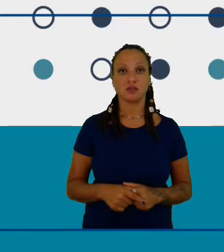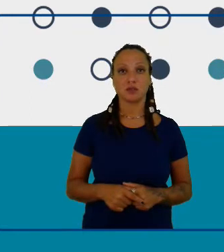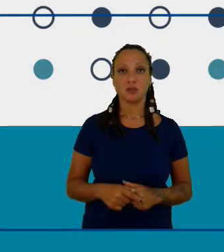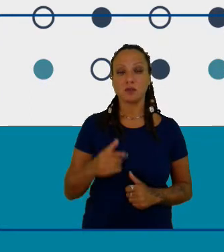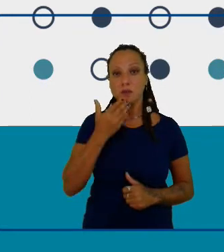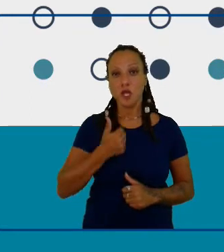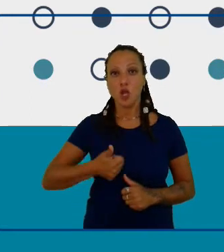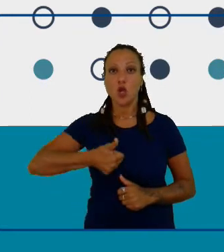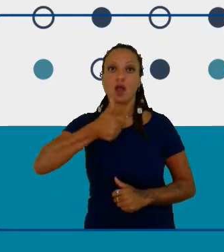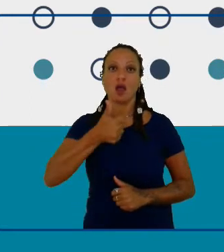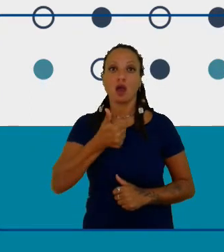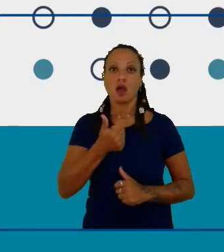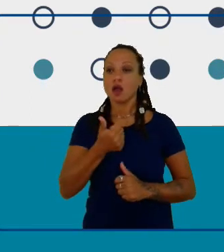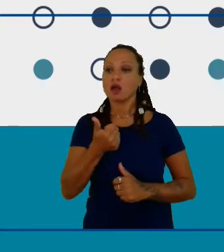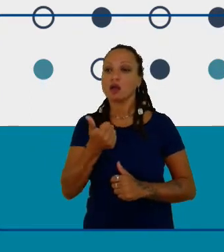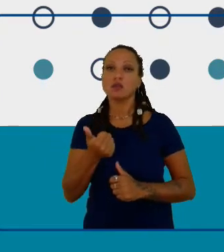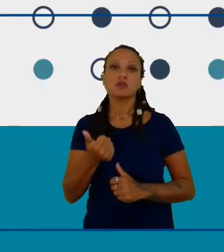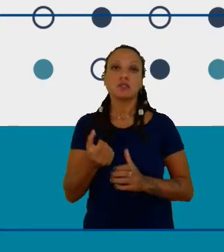clubes